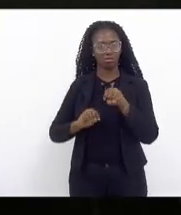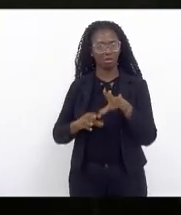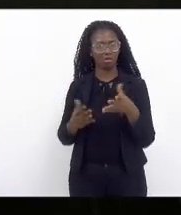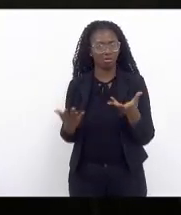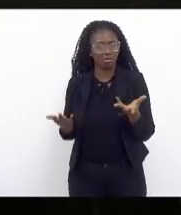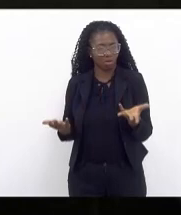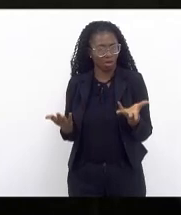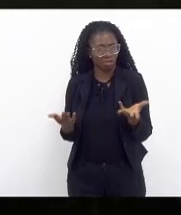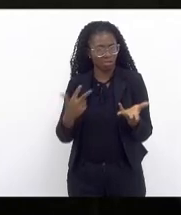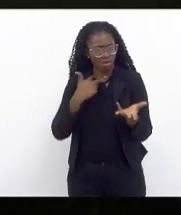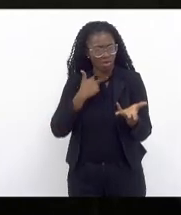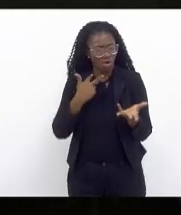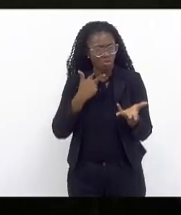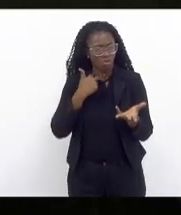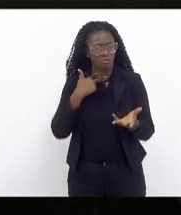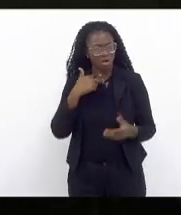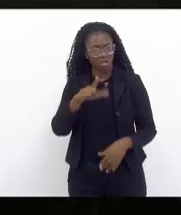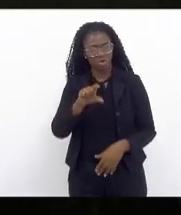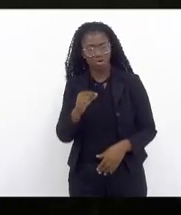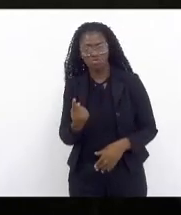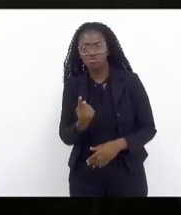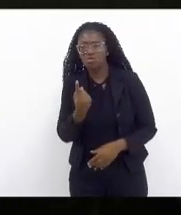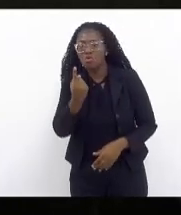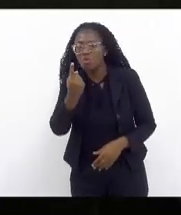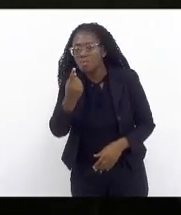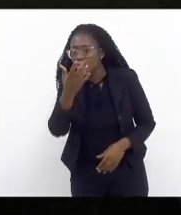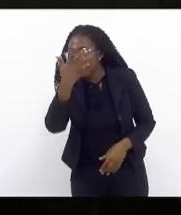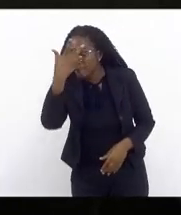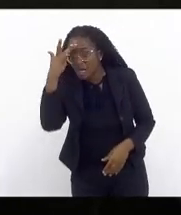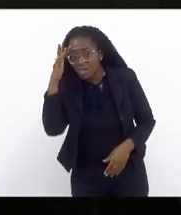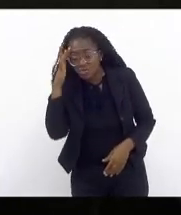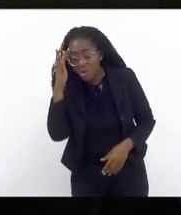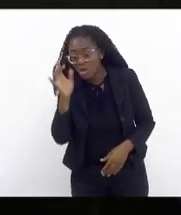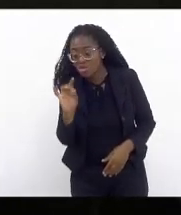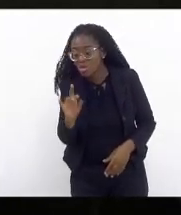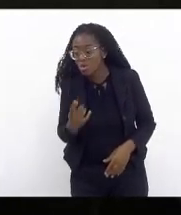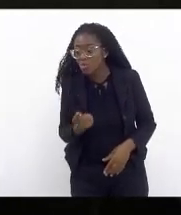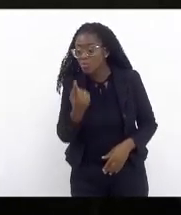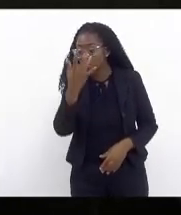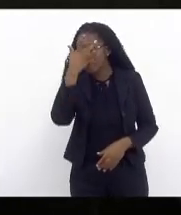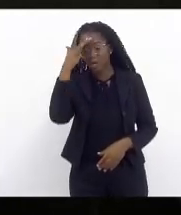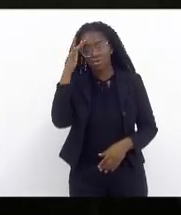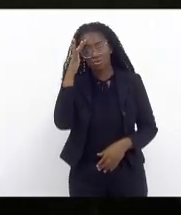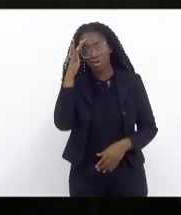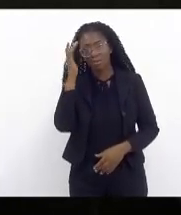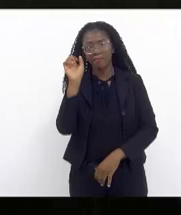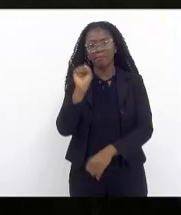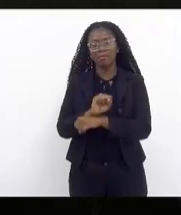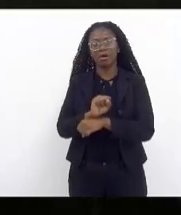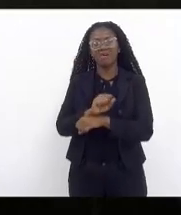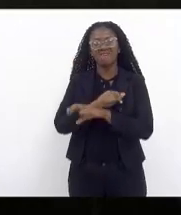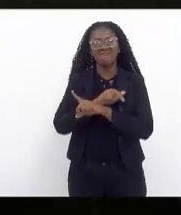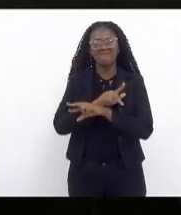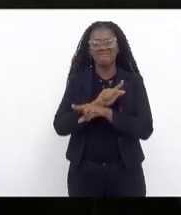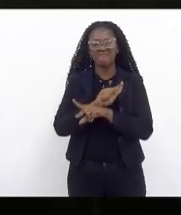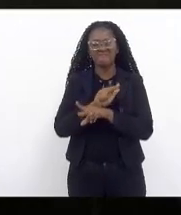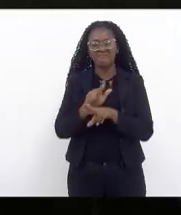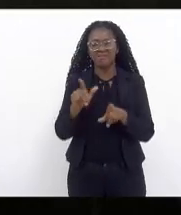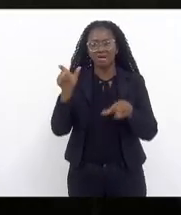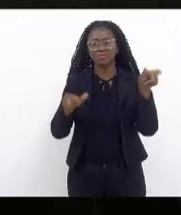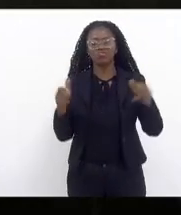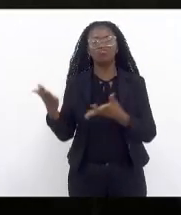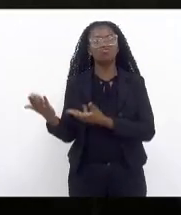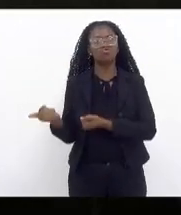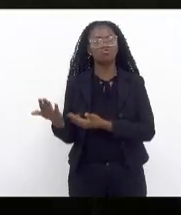pode ser uma decisão de uma pessoa apenas que envolva que paralise a vida de tantos jovens jovens